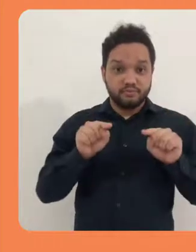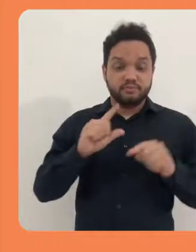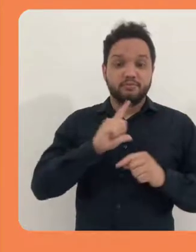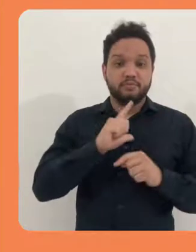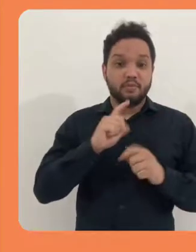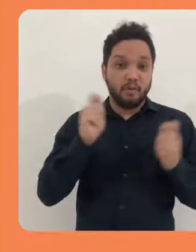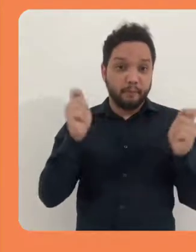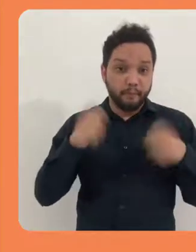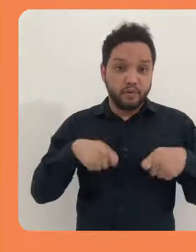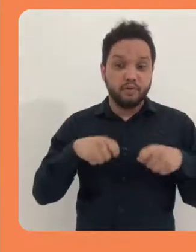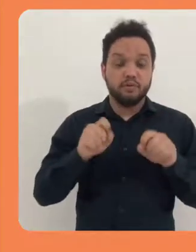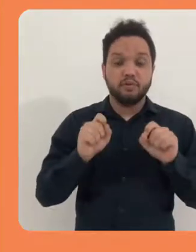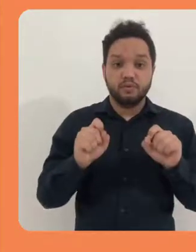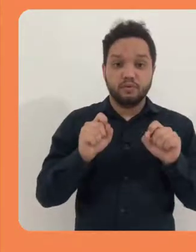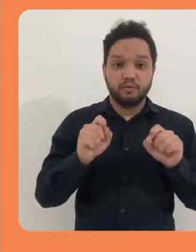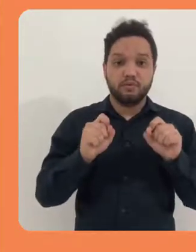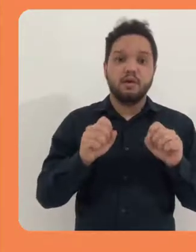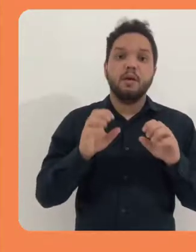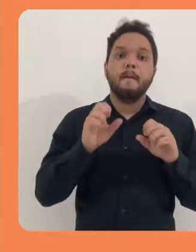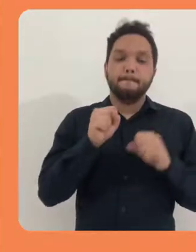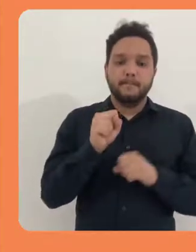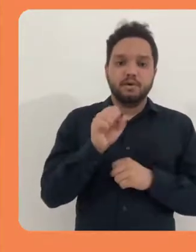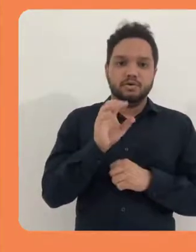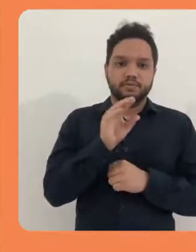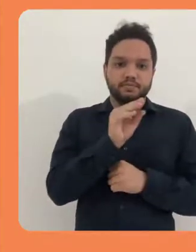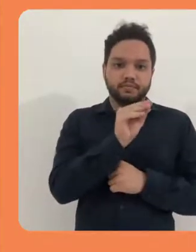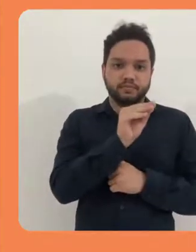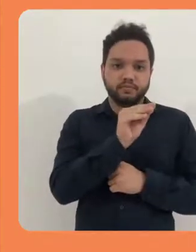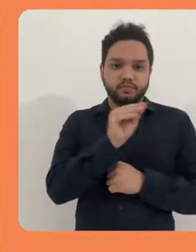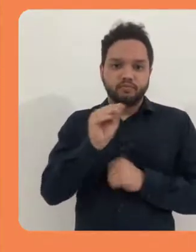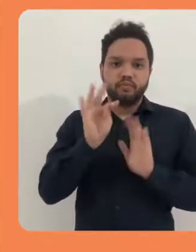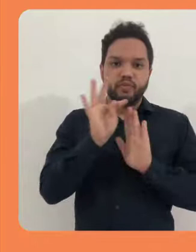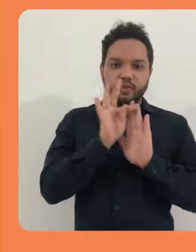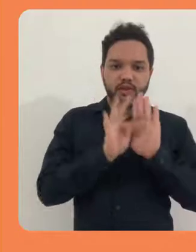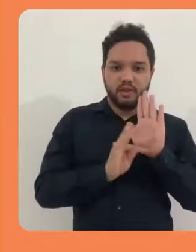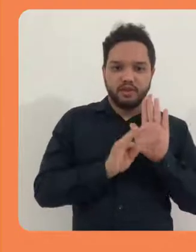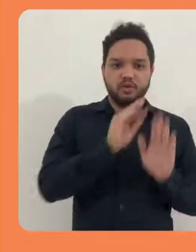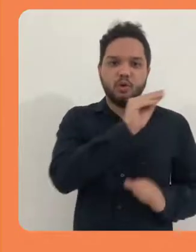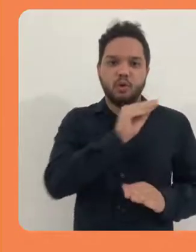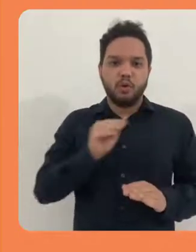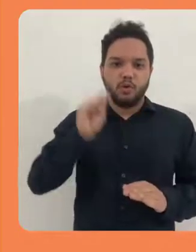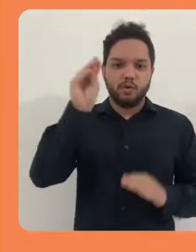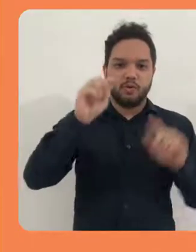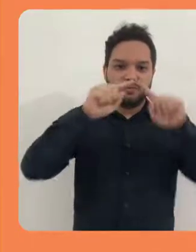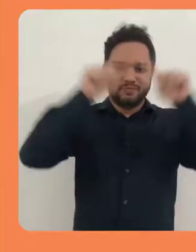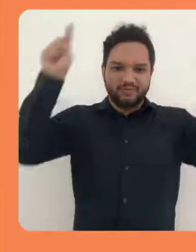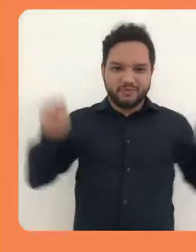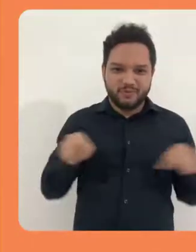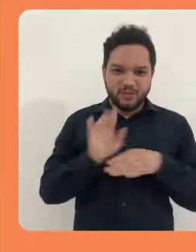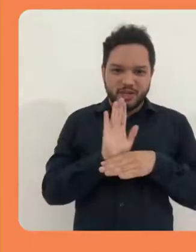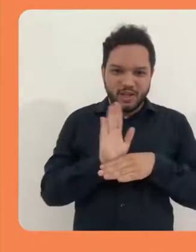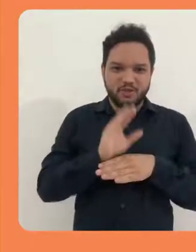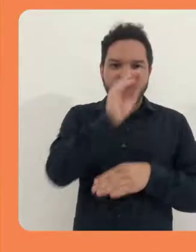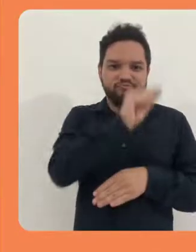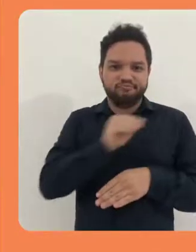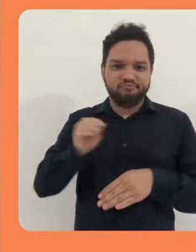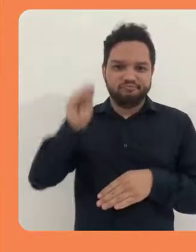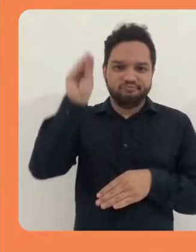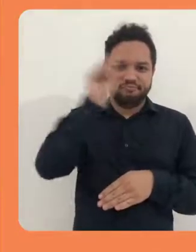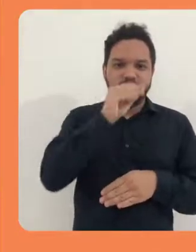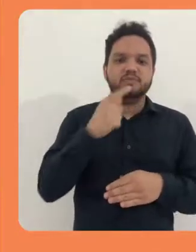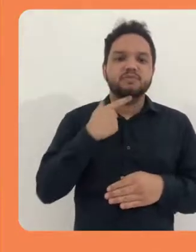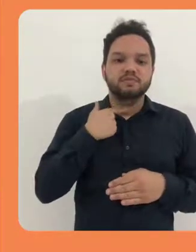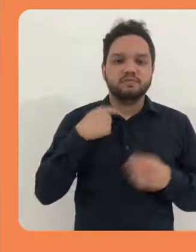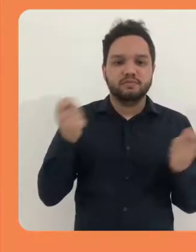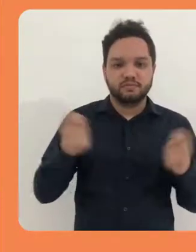Ao clicar no seu botão, o texto aparece aqui. Você tem a possibilidade, então, de arrastar o